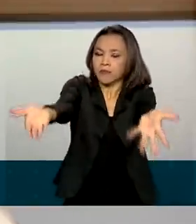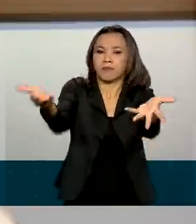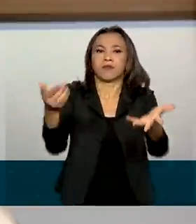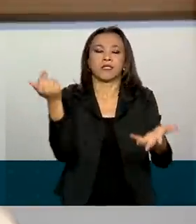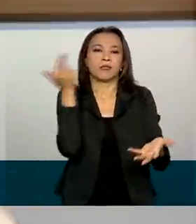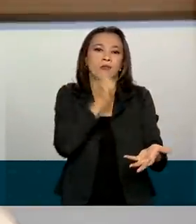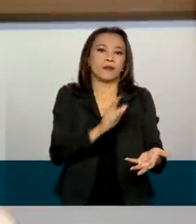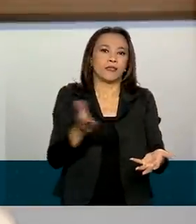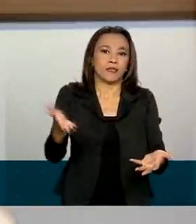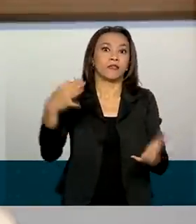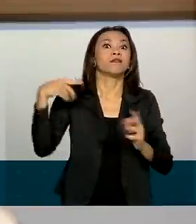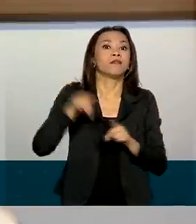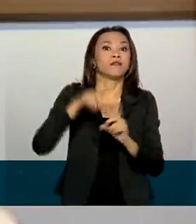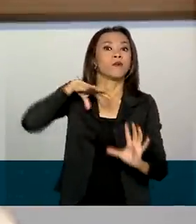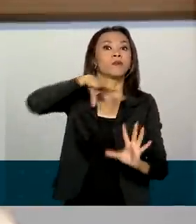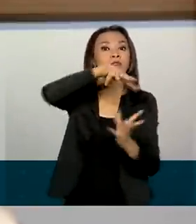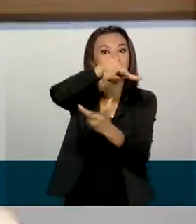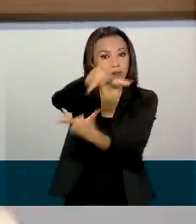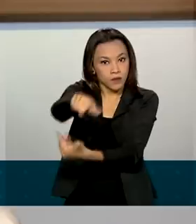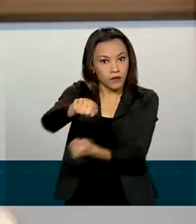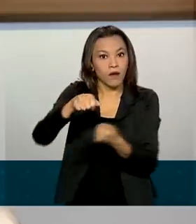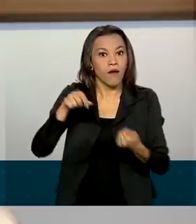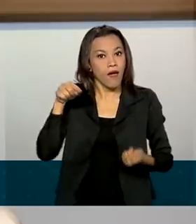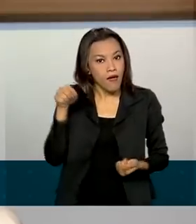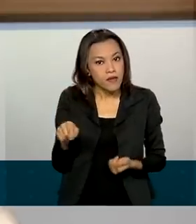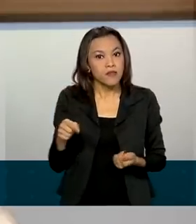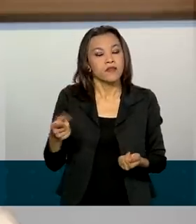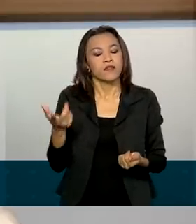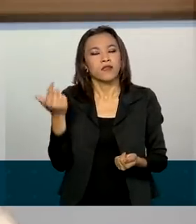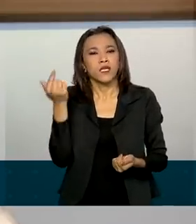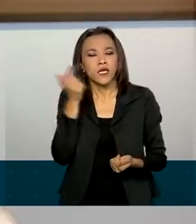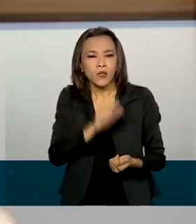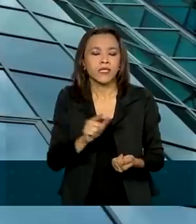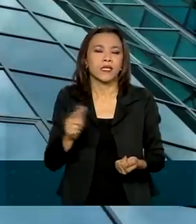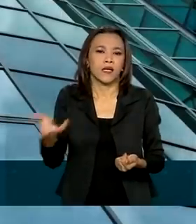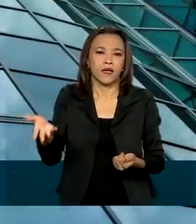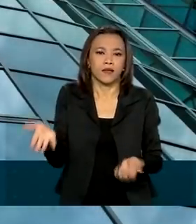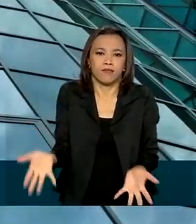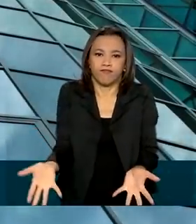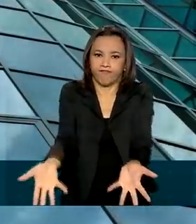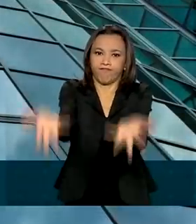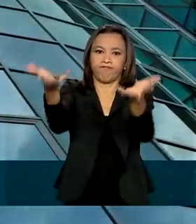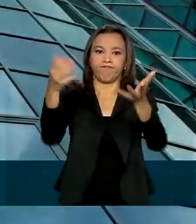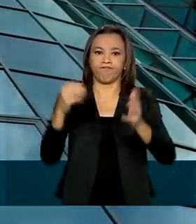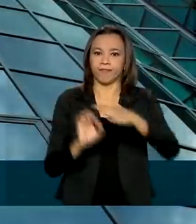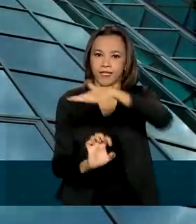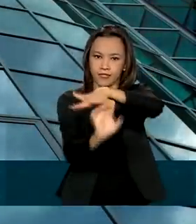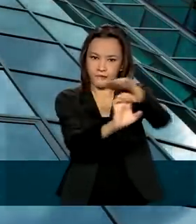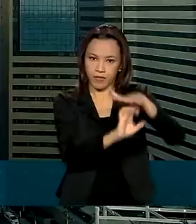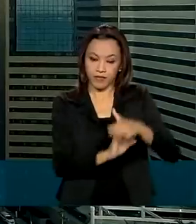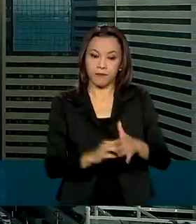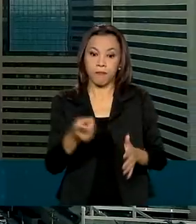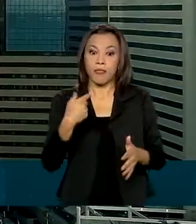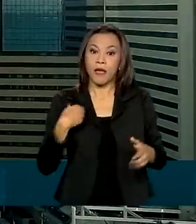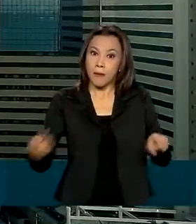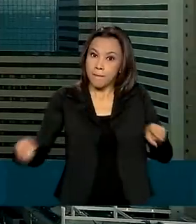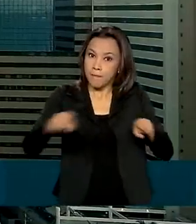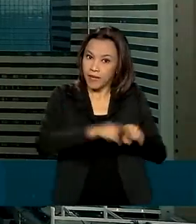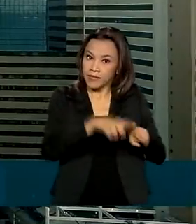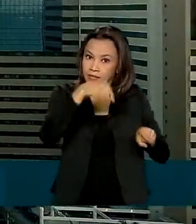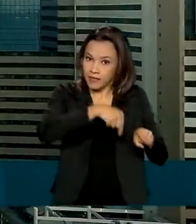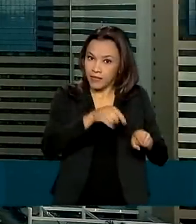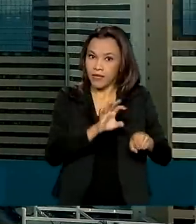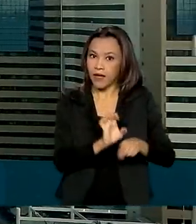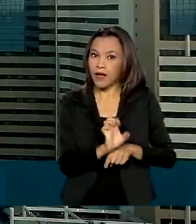competitividade internacional, é o cerne que leva as empresas a conseguirem concorrer internacionalmente. As empresas parceiras da Embrapi já